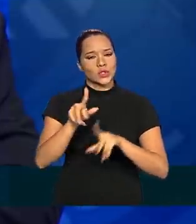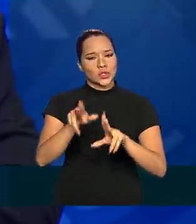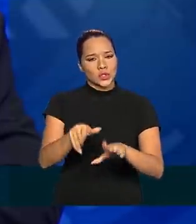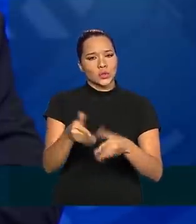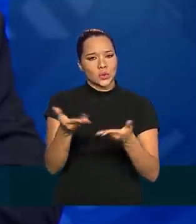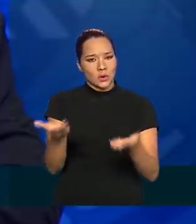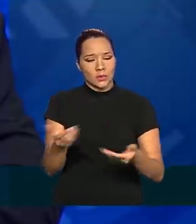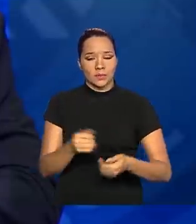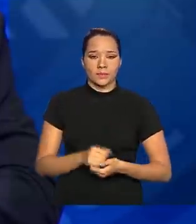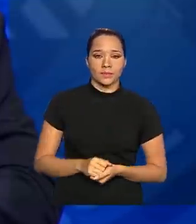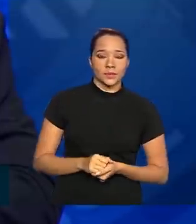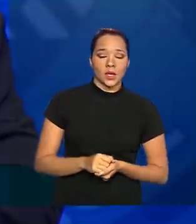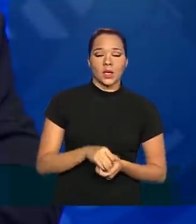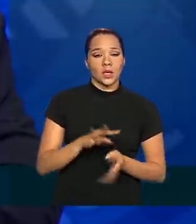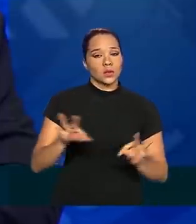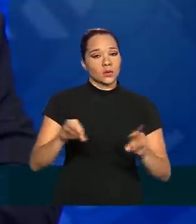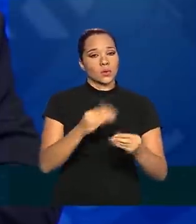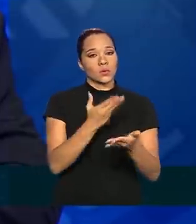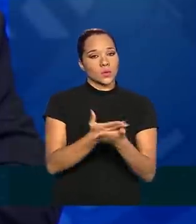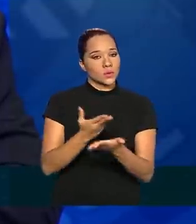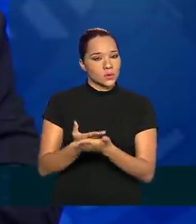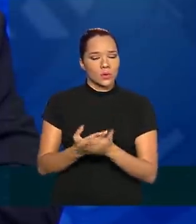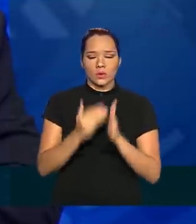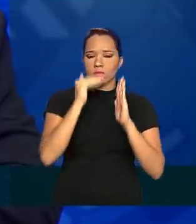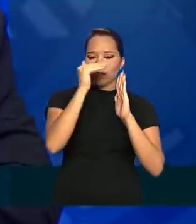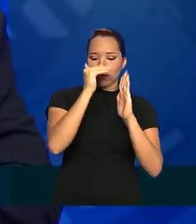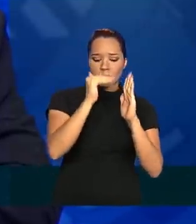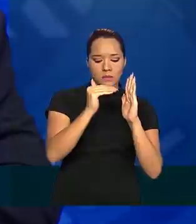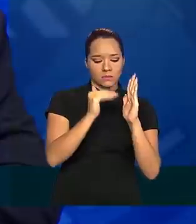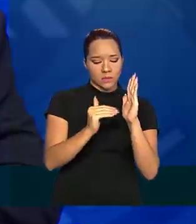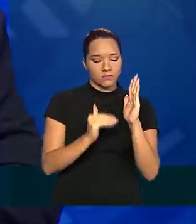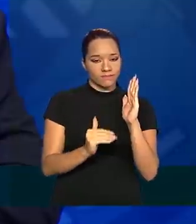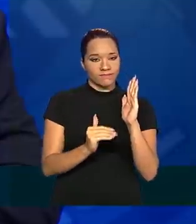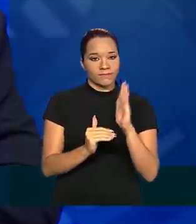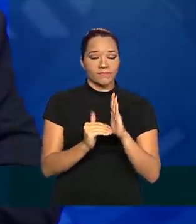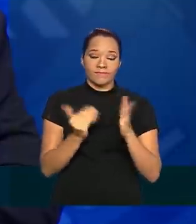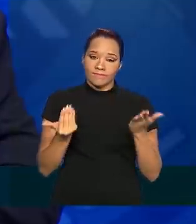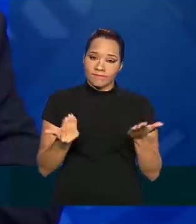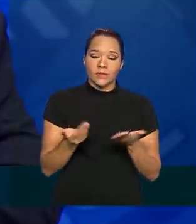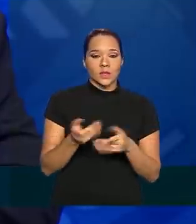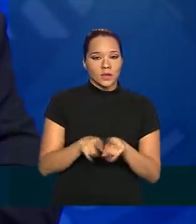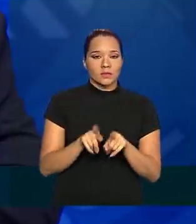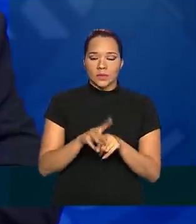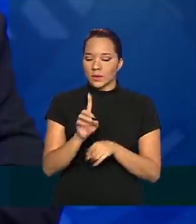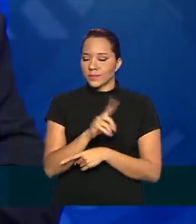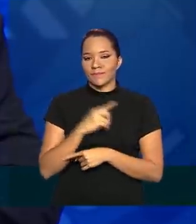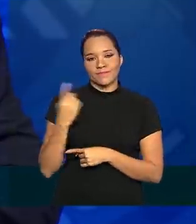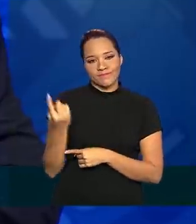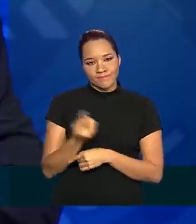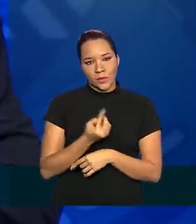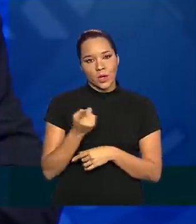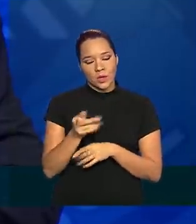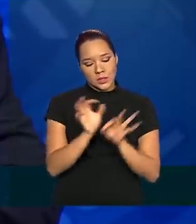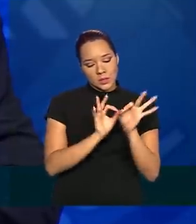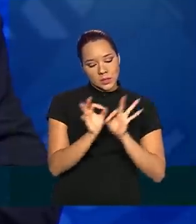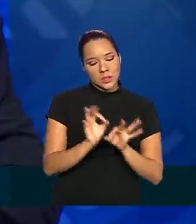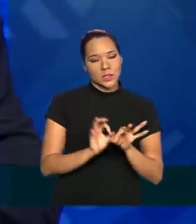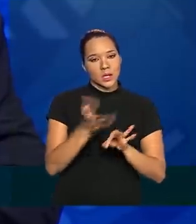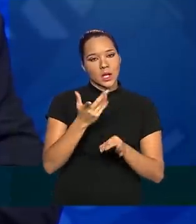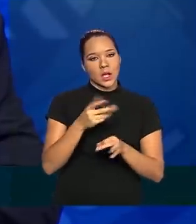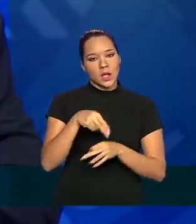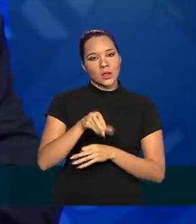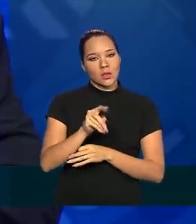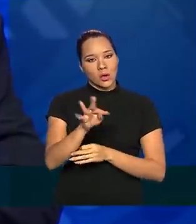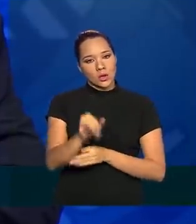e lá todos os estudos são classificados. É claro que quando nós também fizemos a nota informativa,